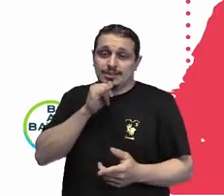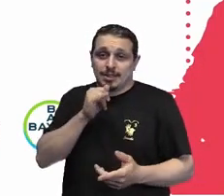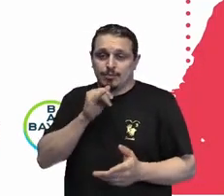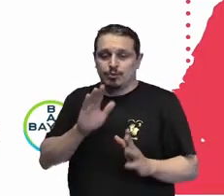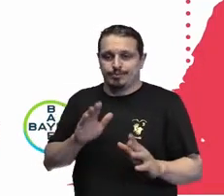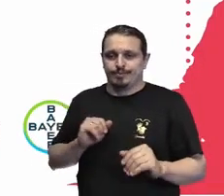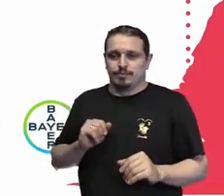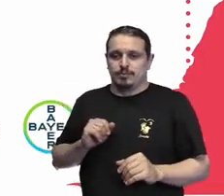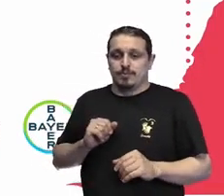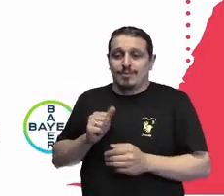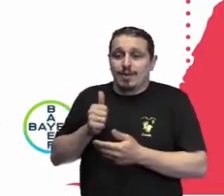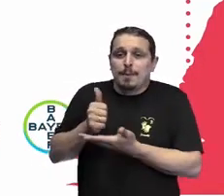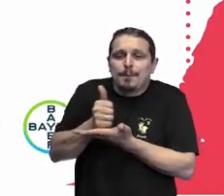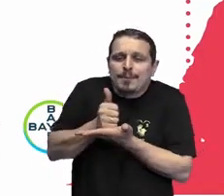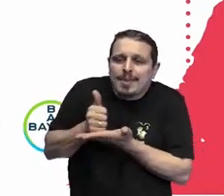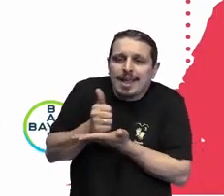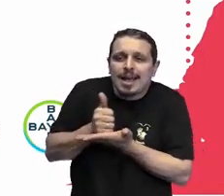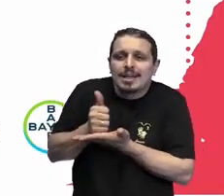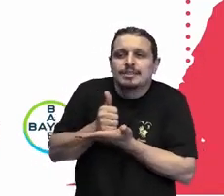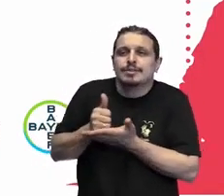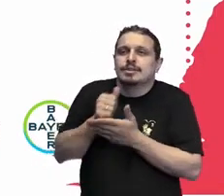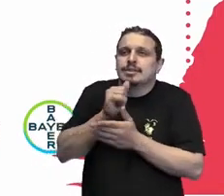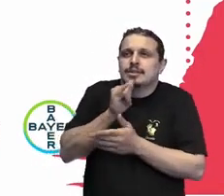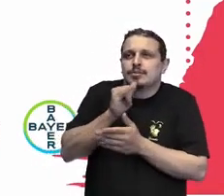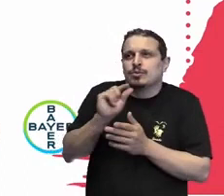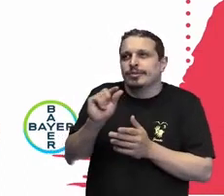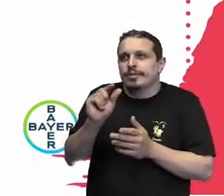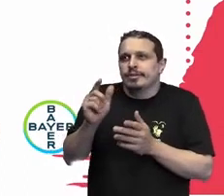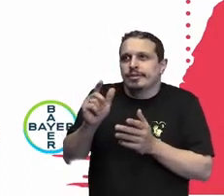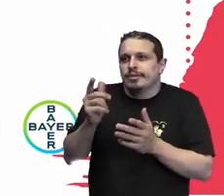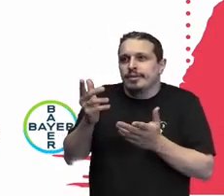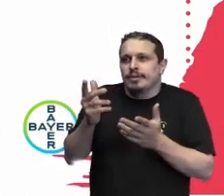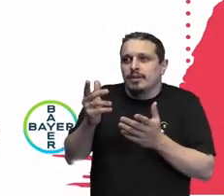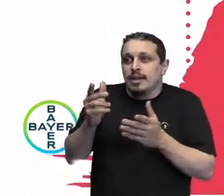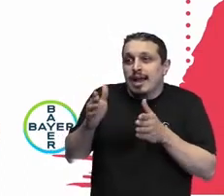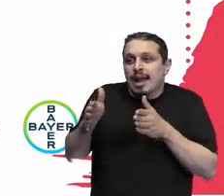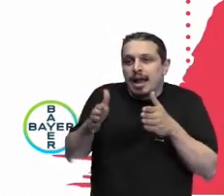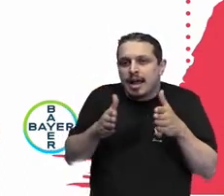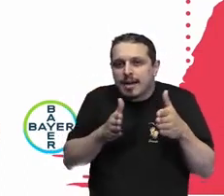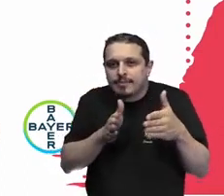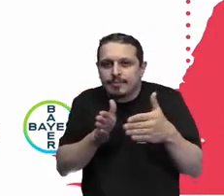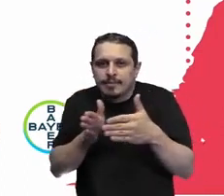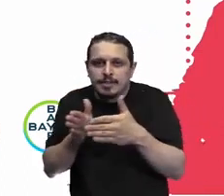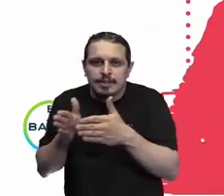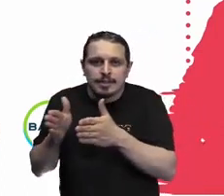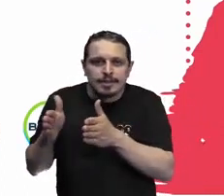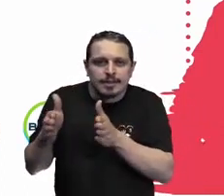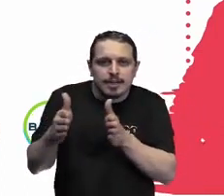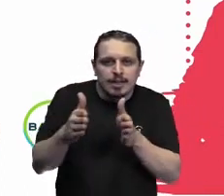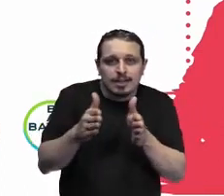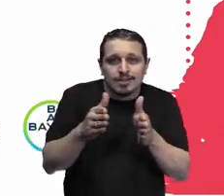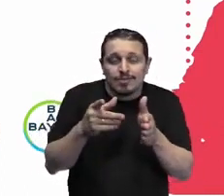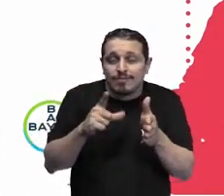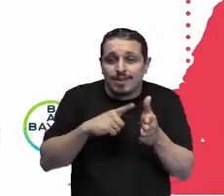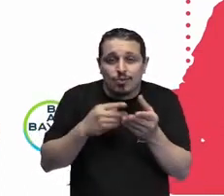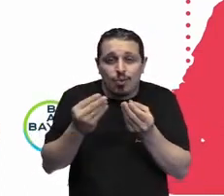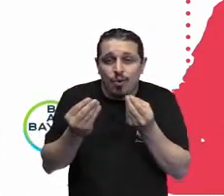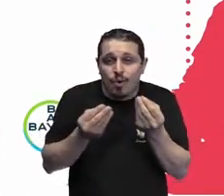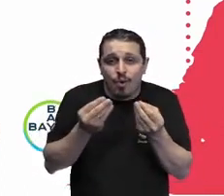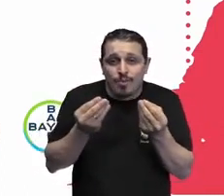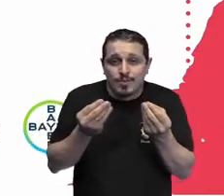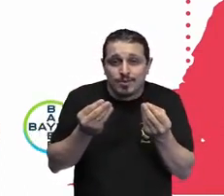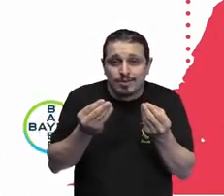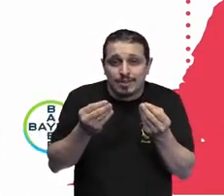que são aquelas dimensões que o indivíduo não tem gerenciamento, não tem escolha. É dado, é fato da vida, né? Você nasce